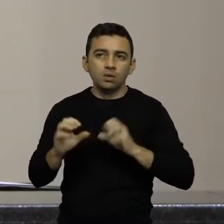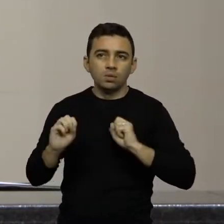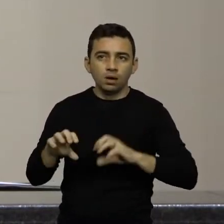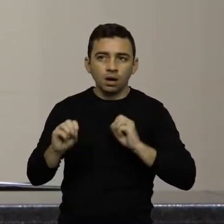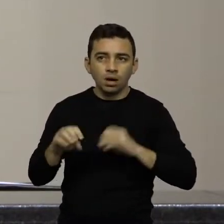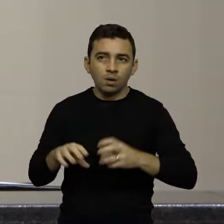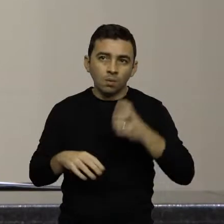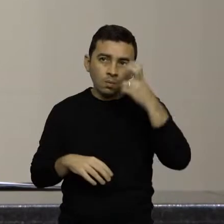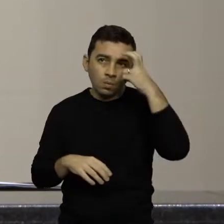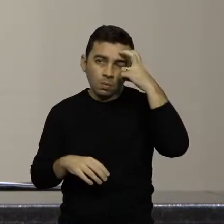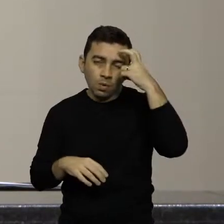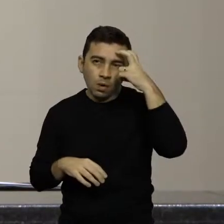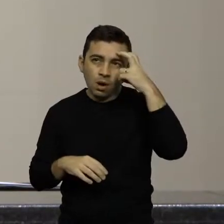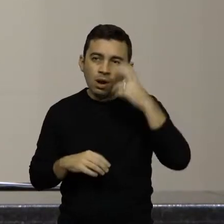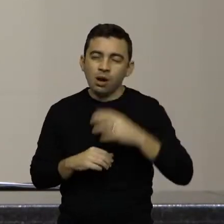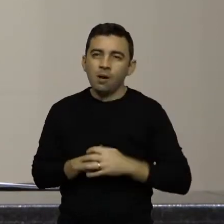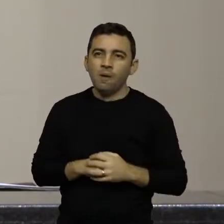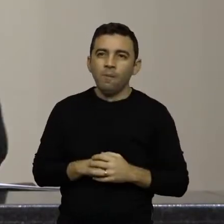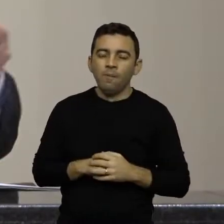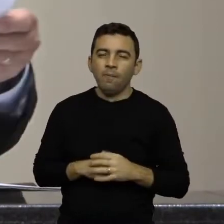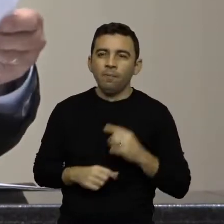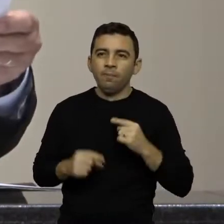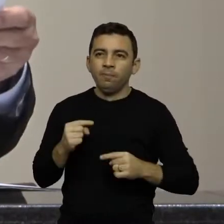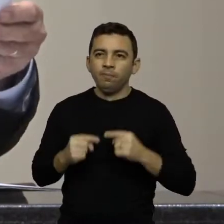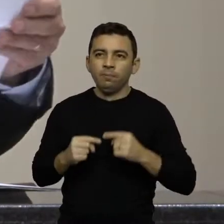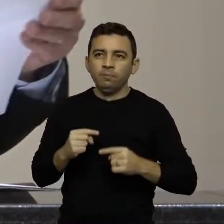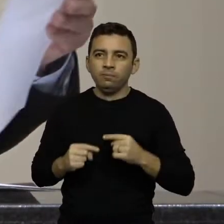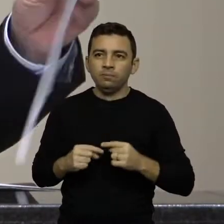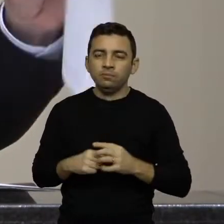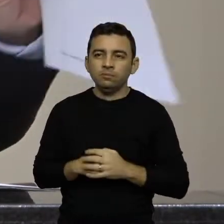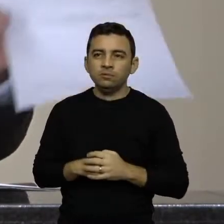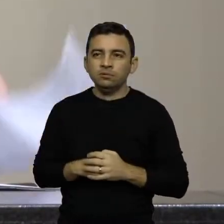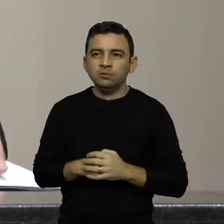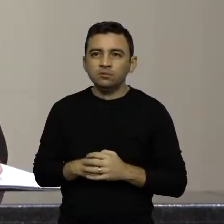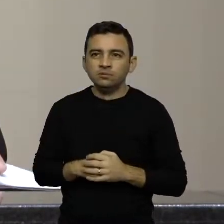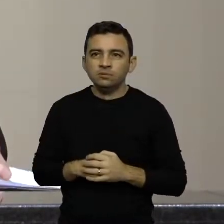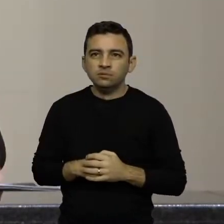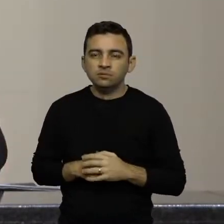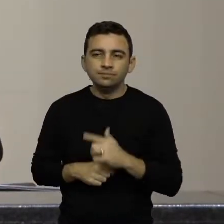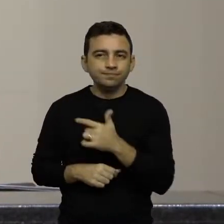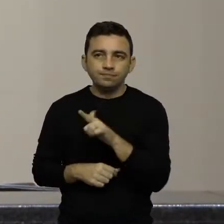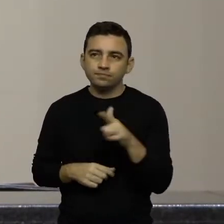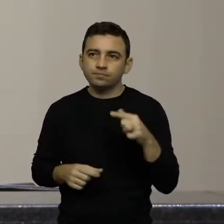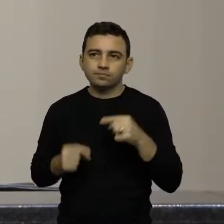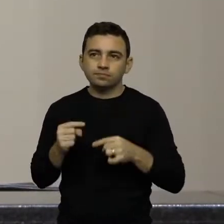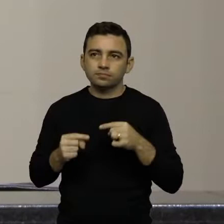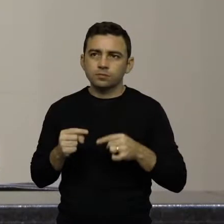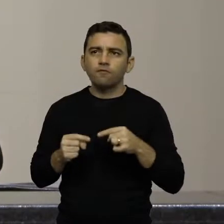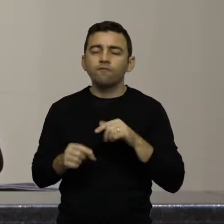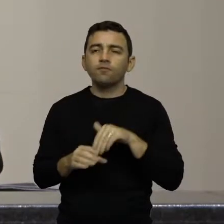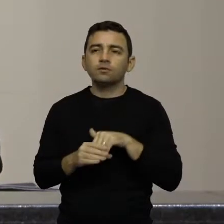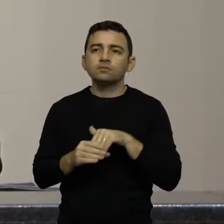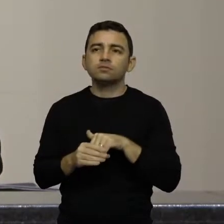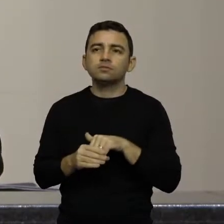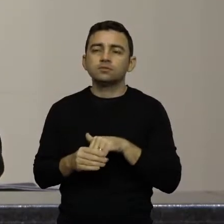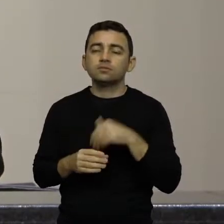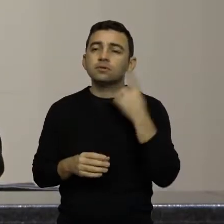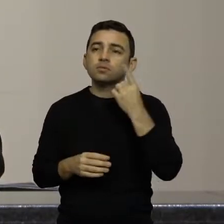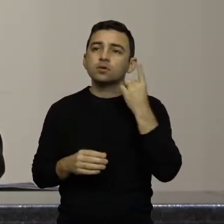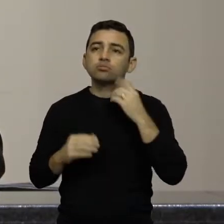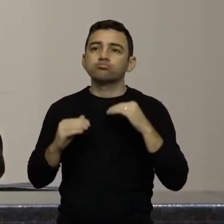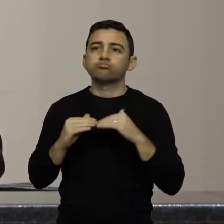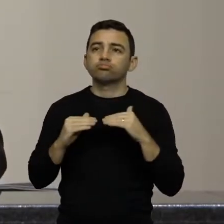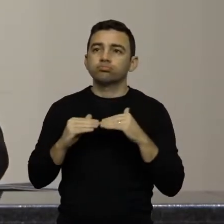Cultura e Desporto. Em discussão. Não havendo quem queira discutir em votação, deputados que concordam,